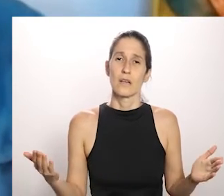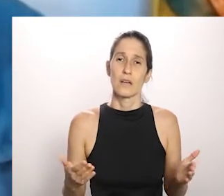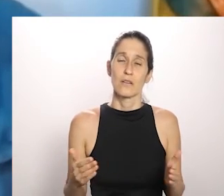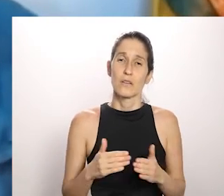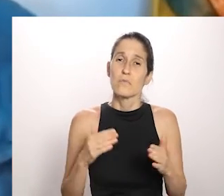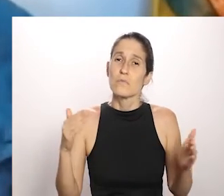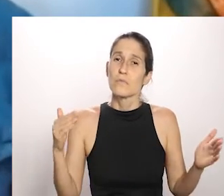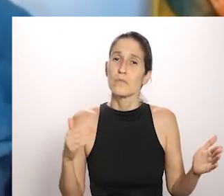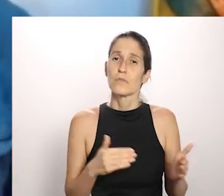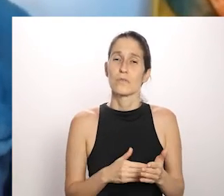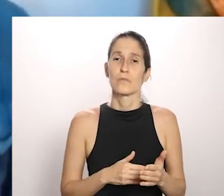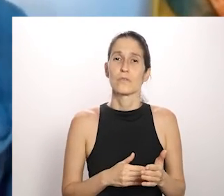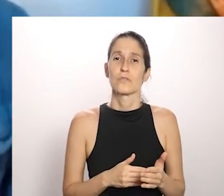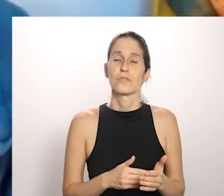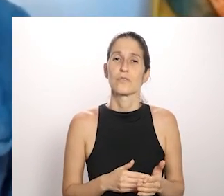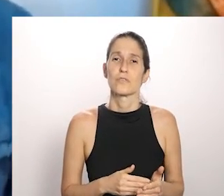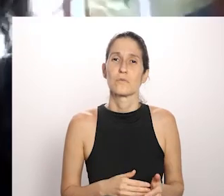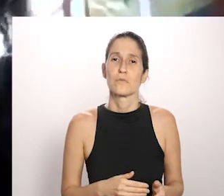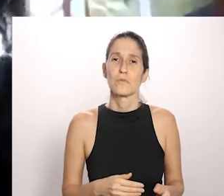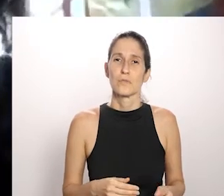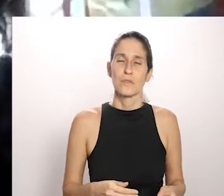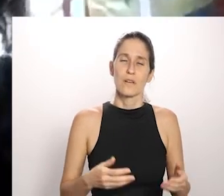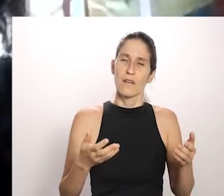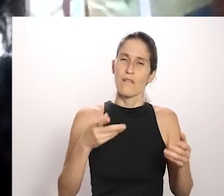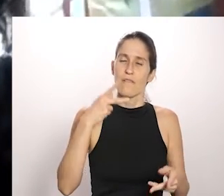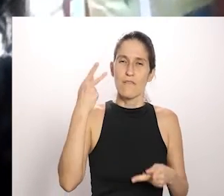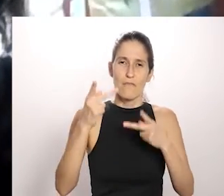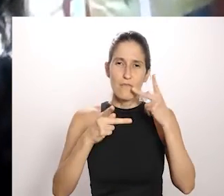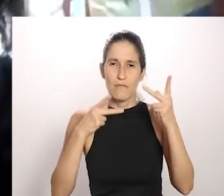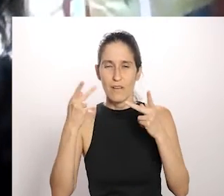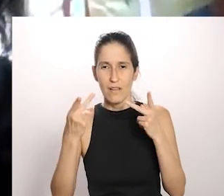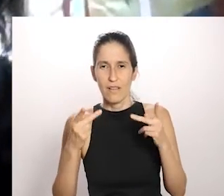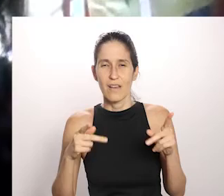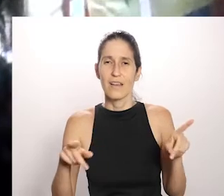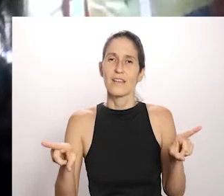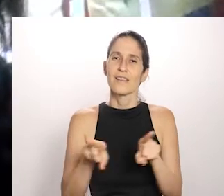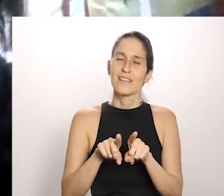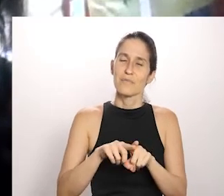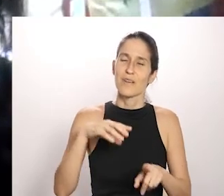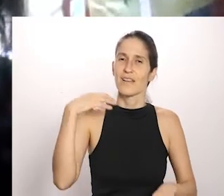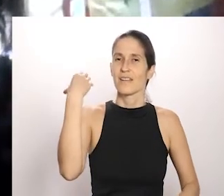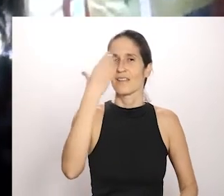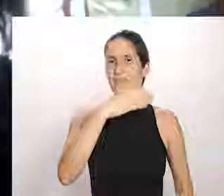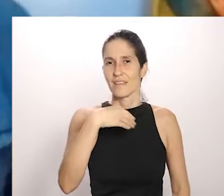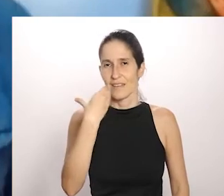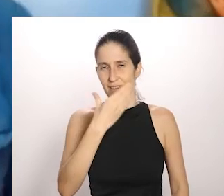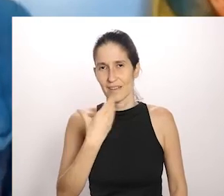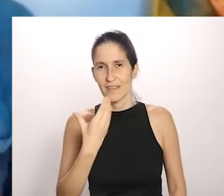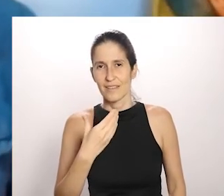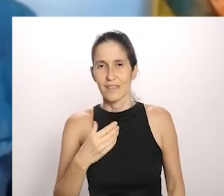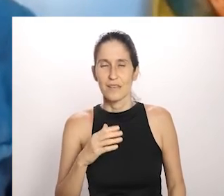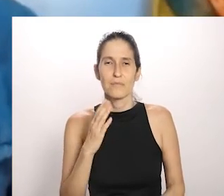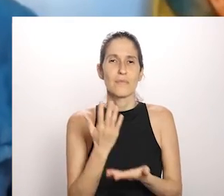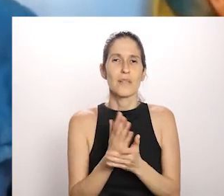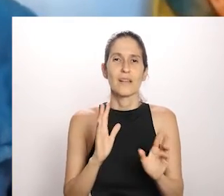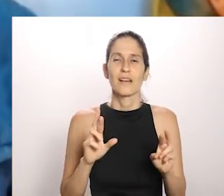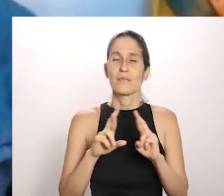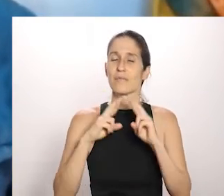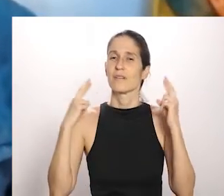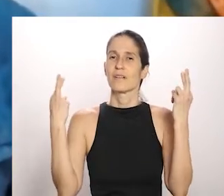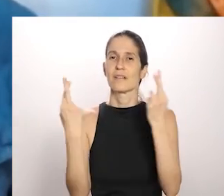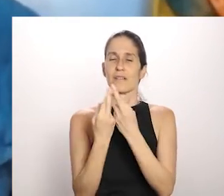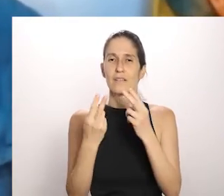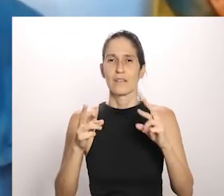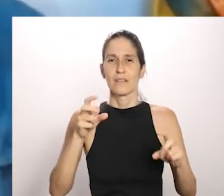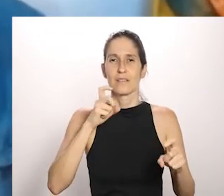também sua mensagem, falando da maneira que ele quiser, mas eu queria muito também que ele se despedisse cantando, para a gente fechar essa